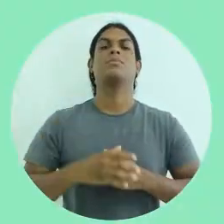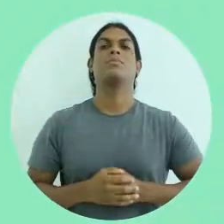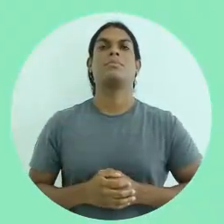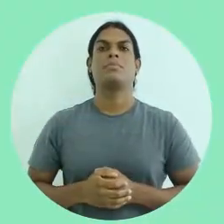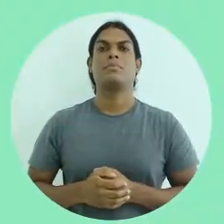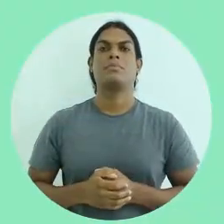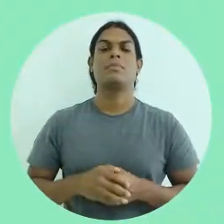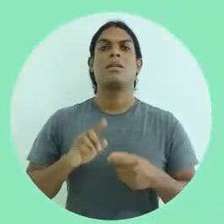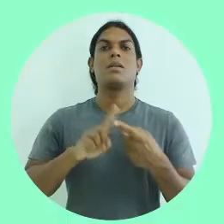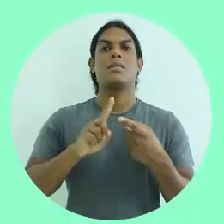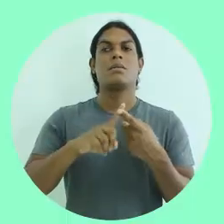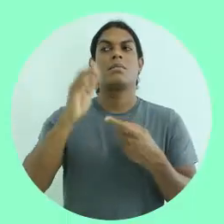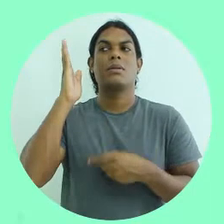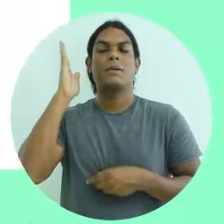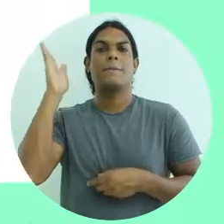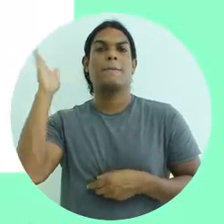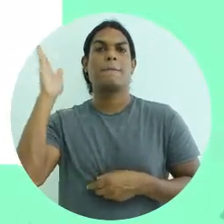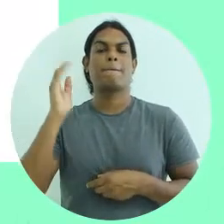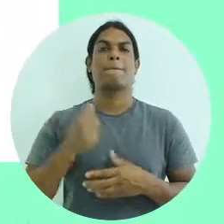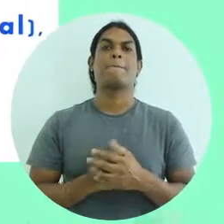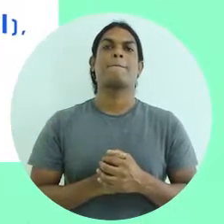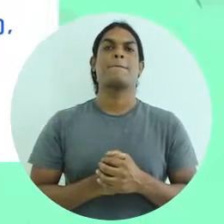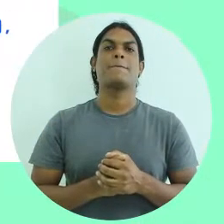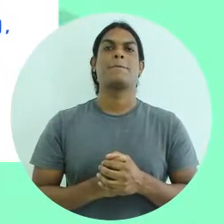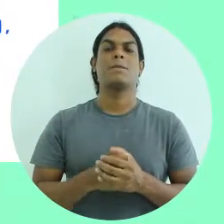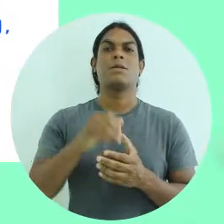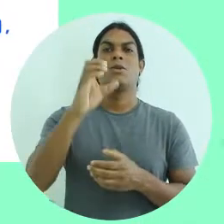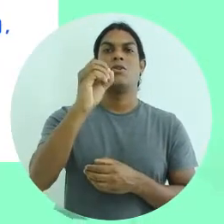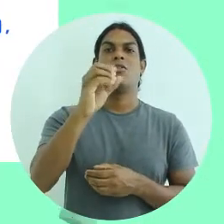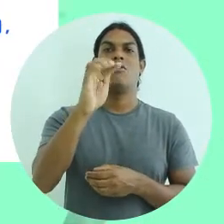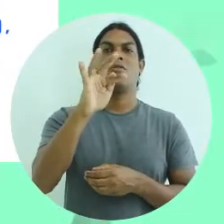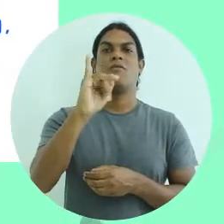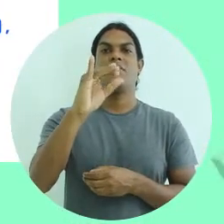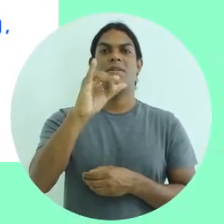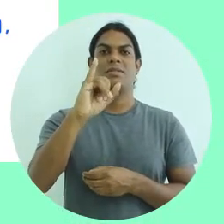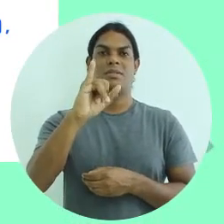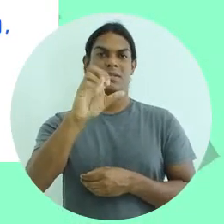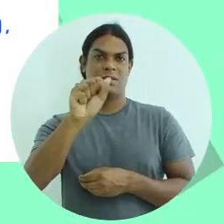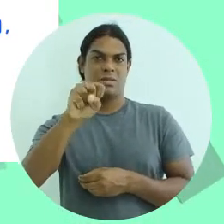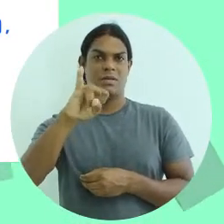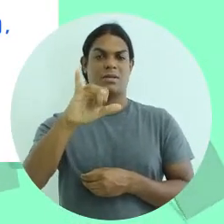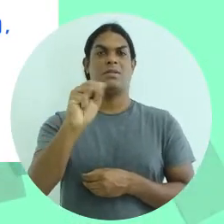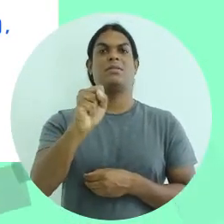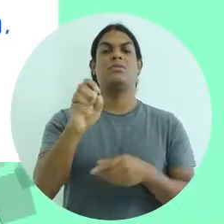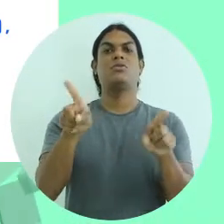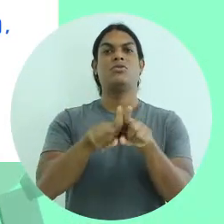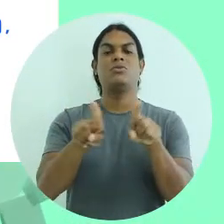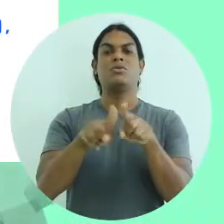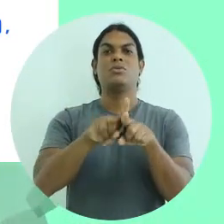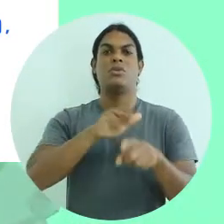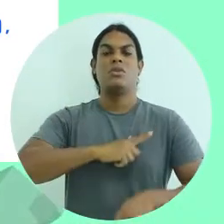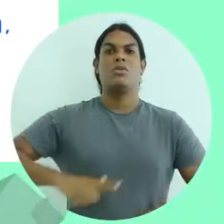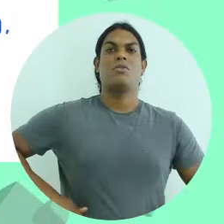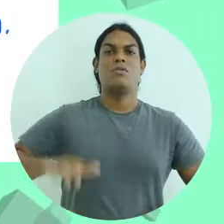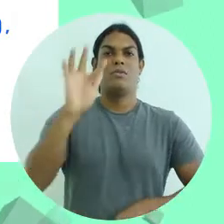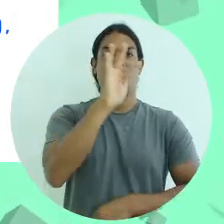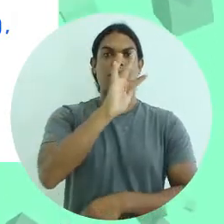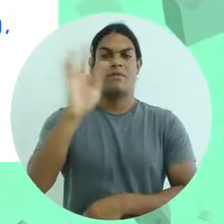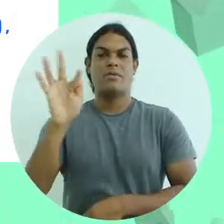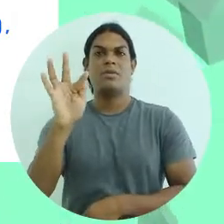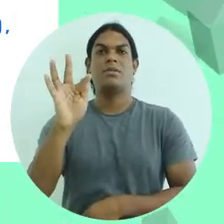brasileiro. E os financiamentos de créditos oficiais? Esses são aqueles que são obtidos junto ao governo federal,